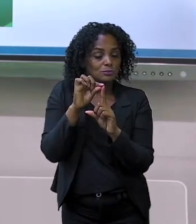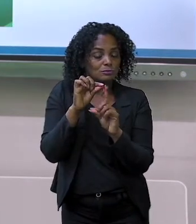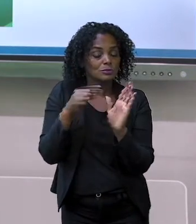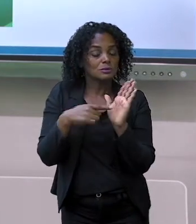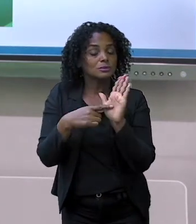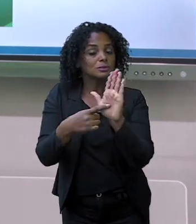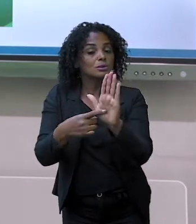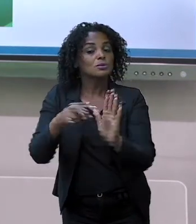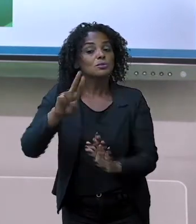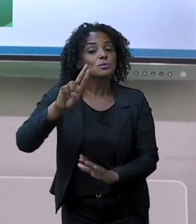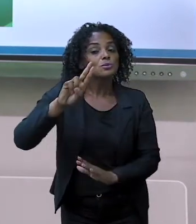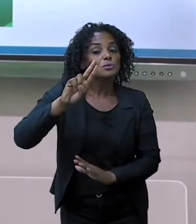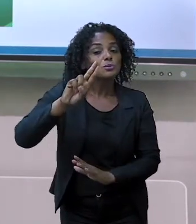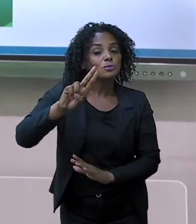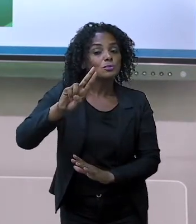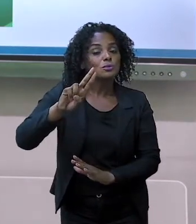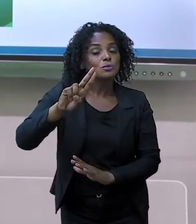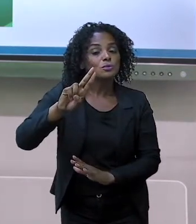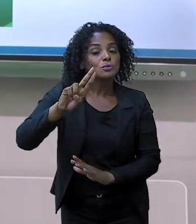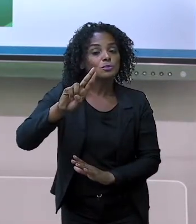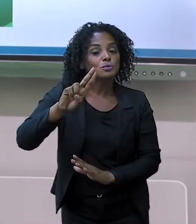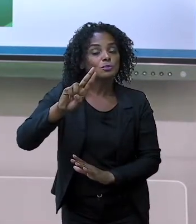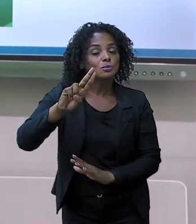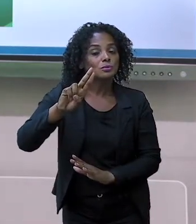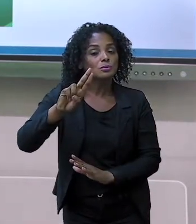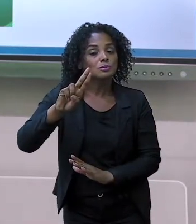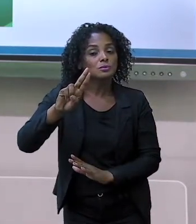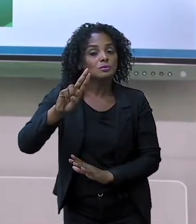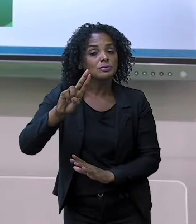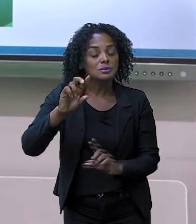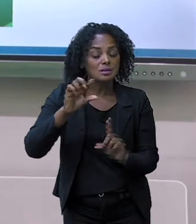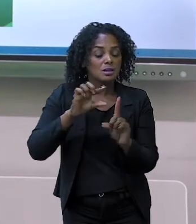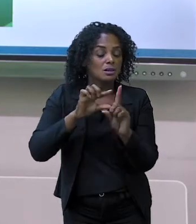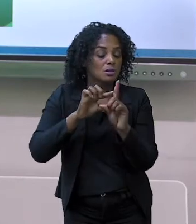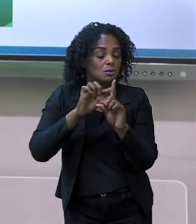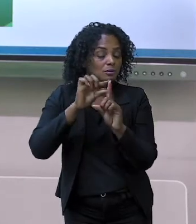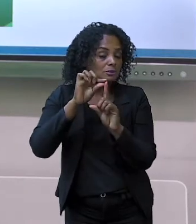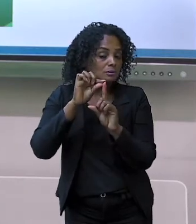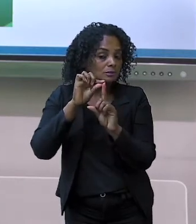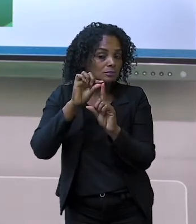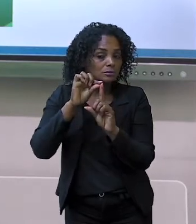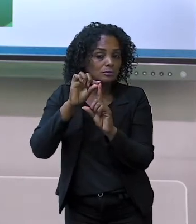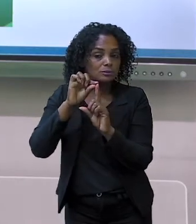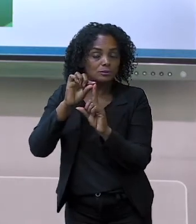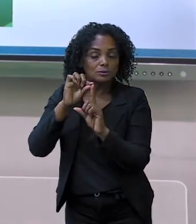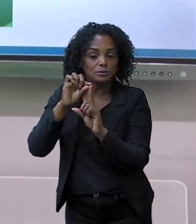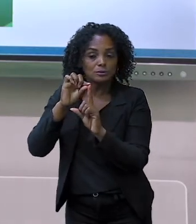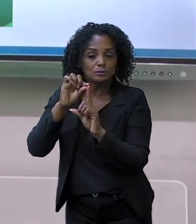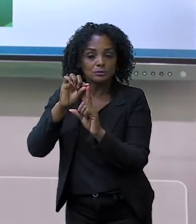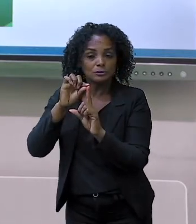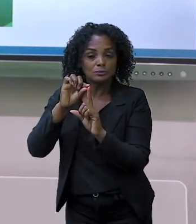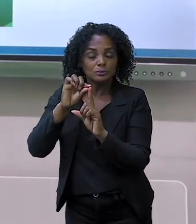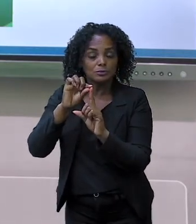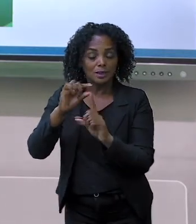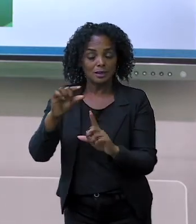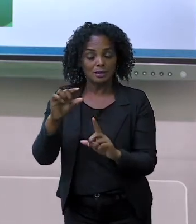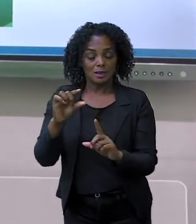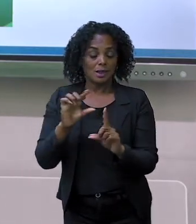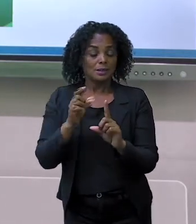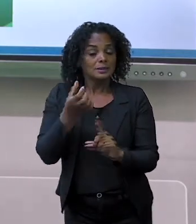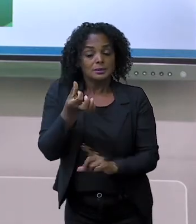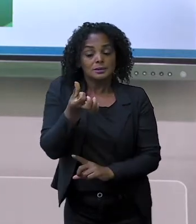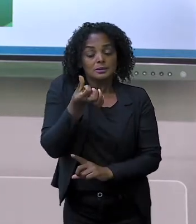Por que mesmo que está sendo falando seis unidades? Porque foi entrando de um a